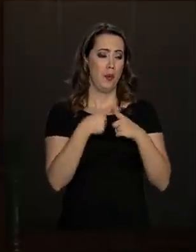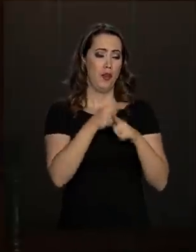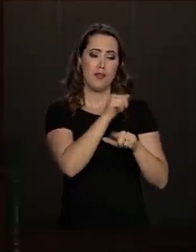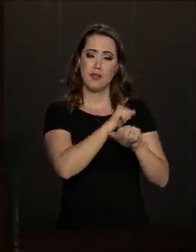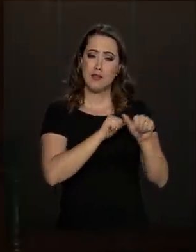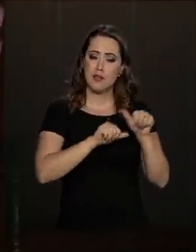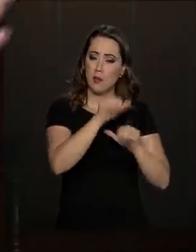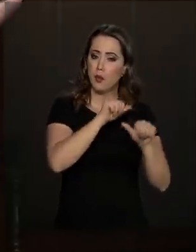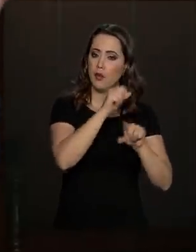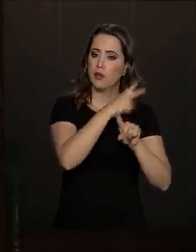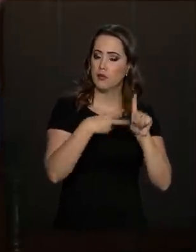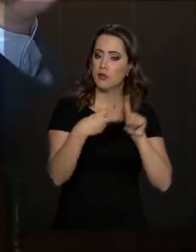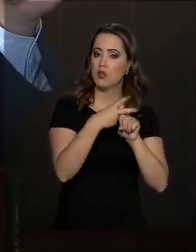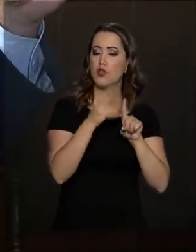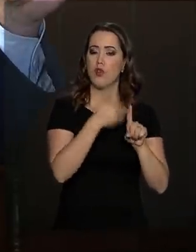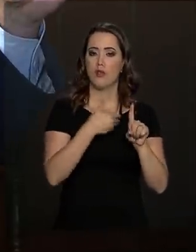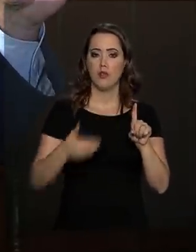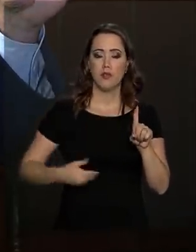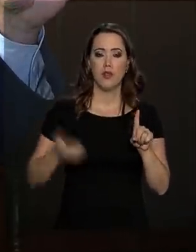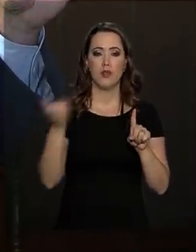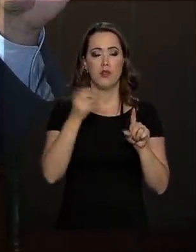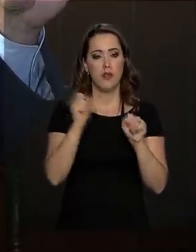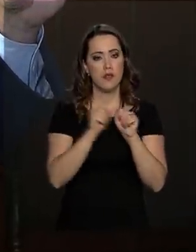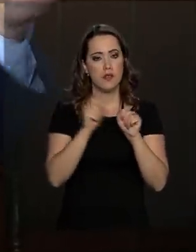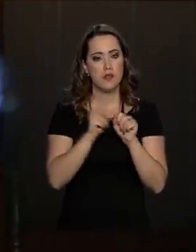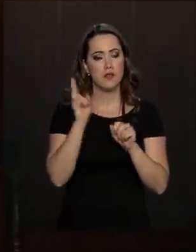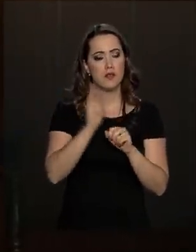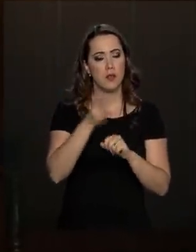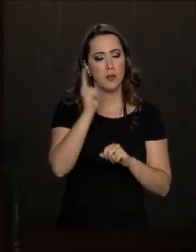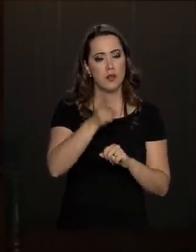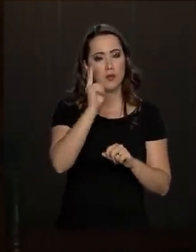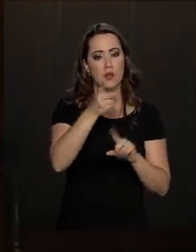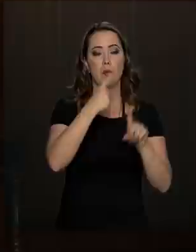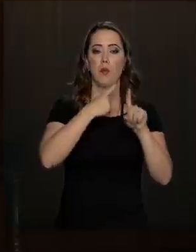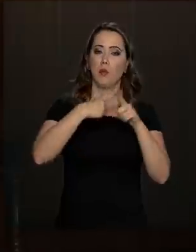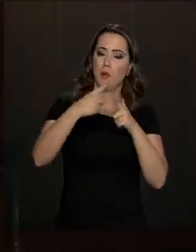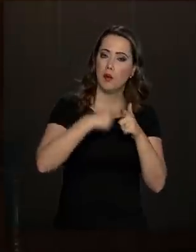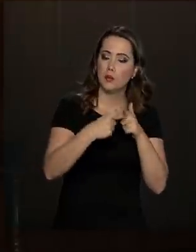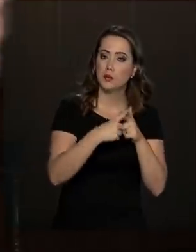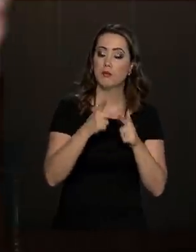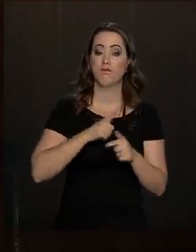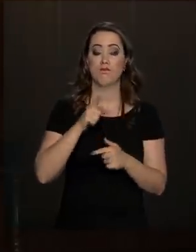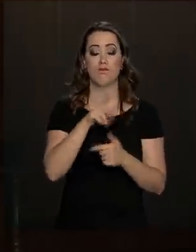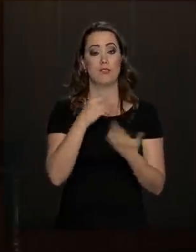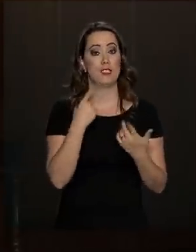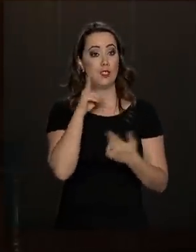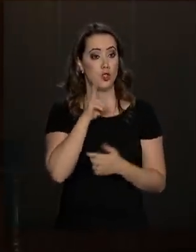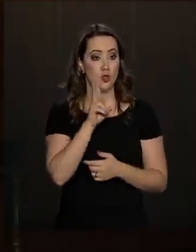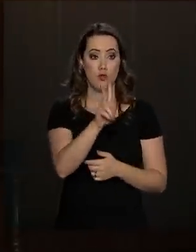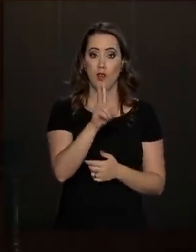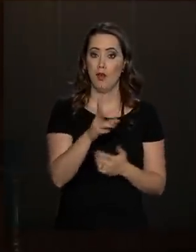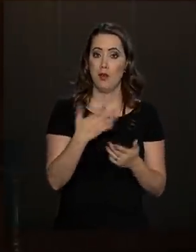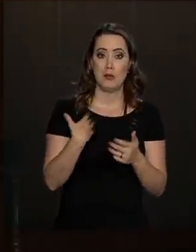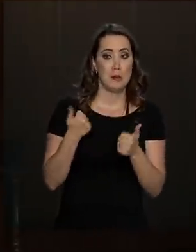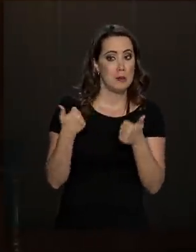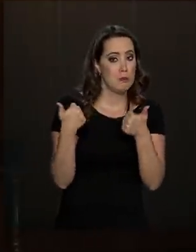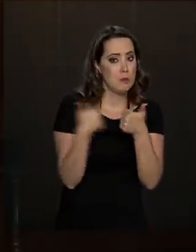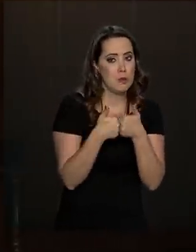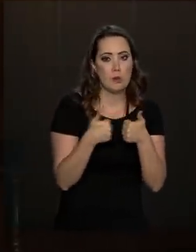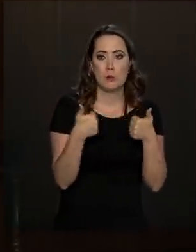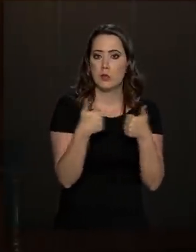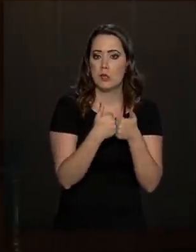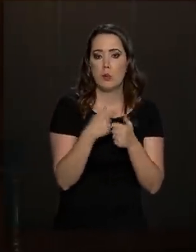15, 20 anos. E o buraco fiscal está lá. E a situação se agravando. E nós, cada vez mais próximos